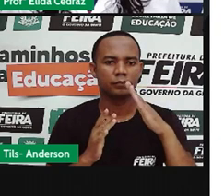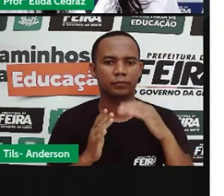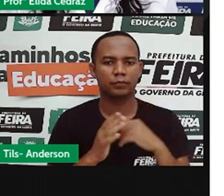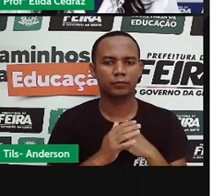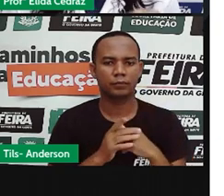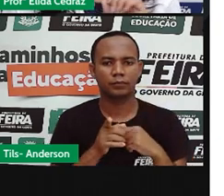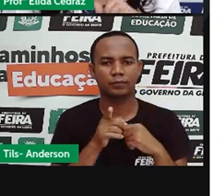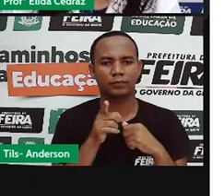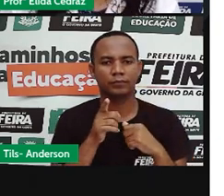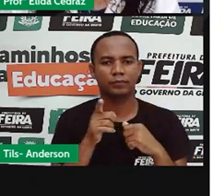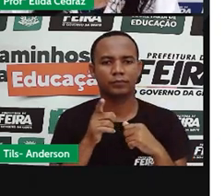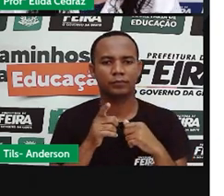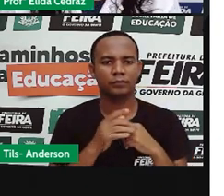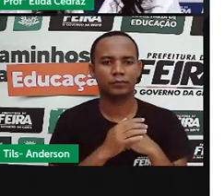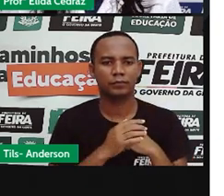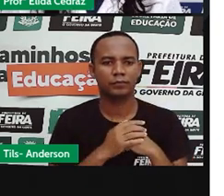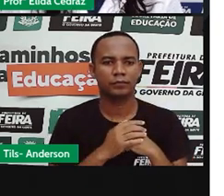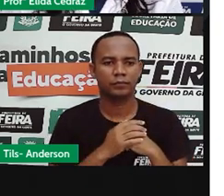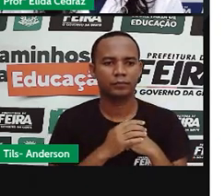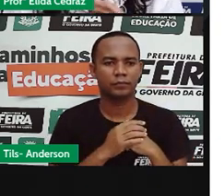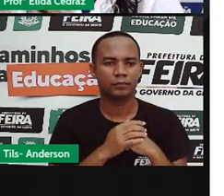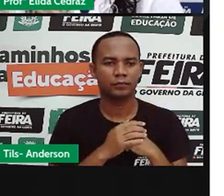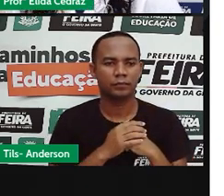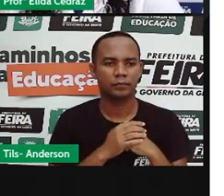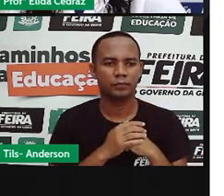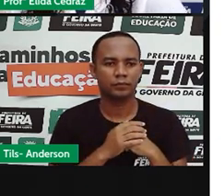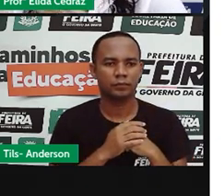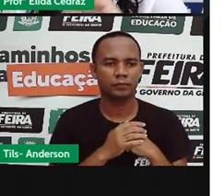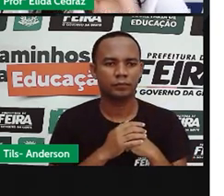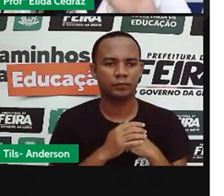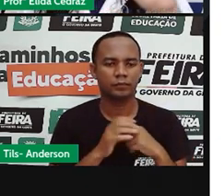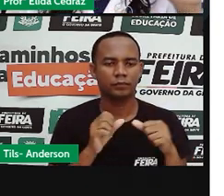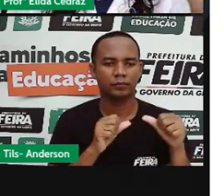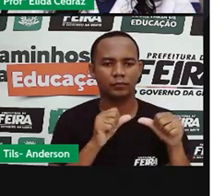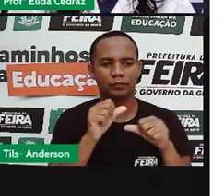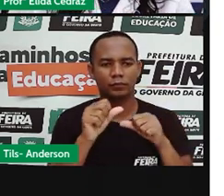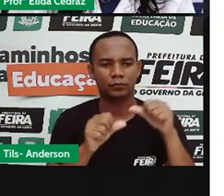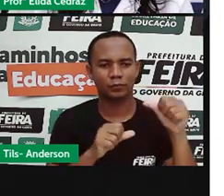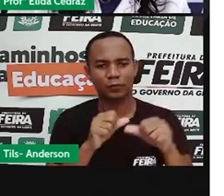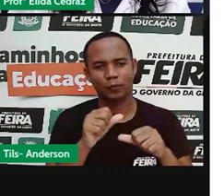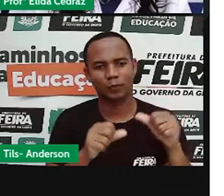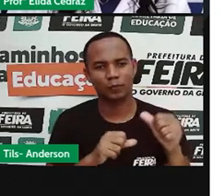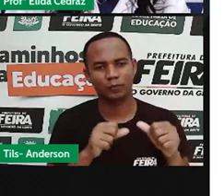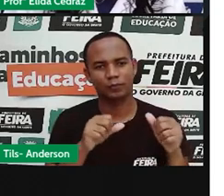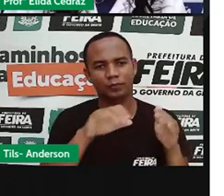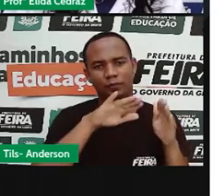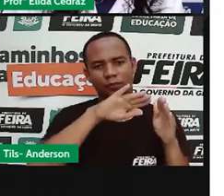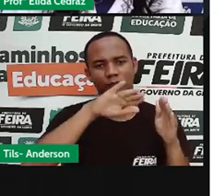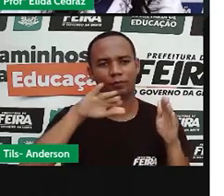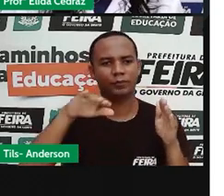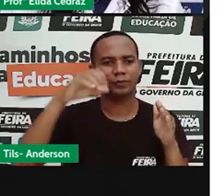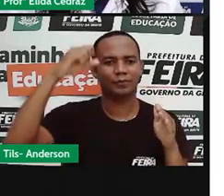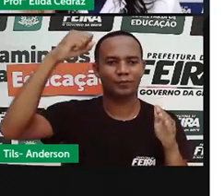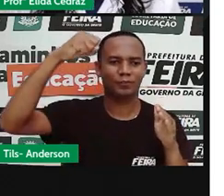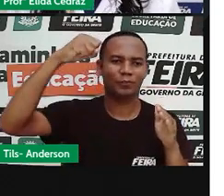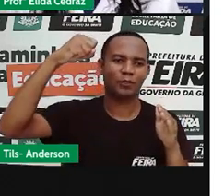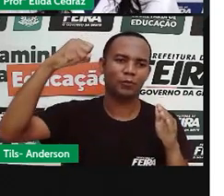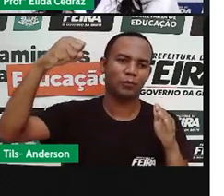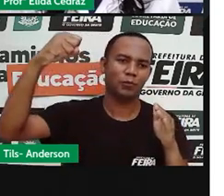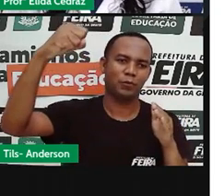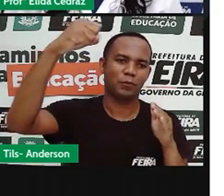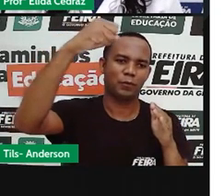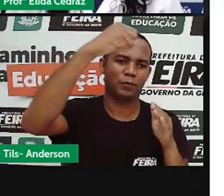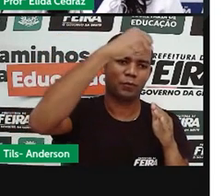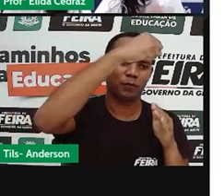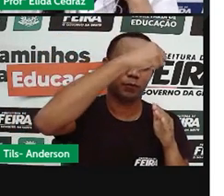Isso. Muito bem. Com o mover do sol, a sombra muda